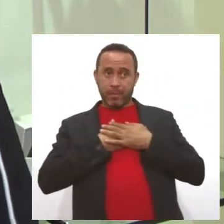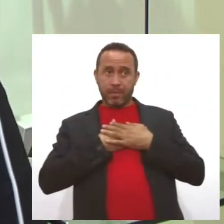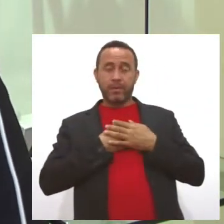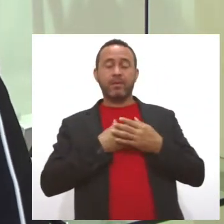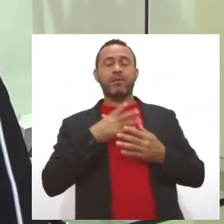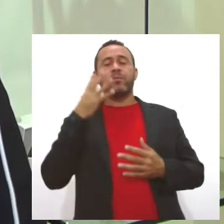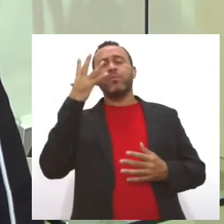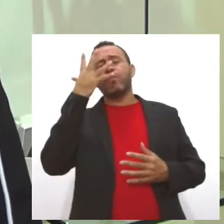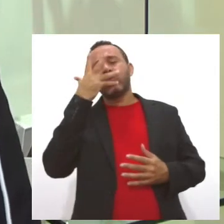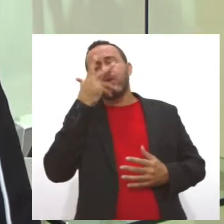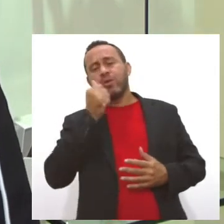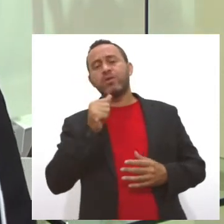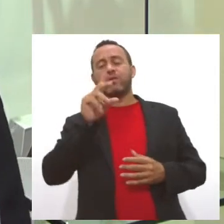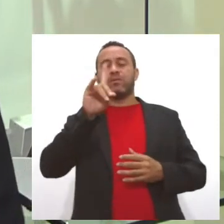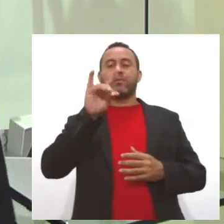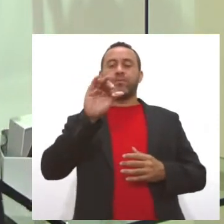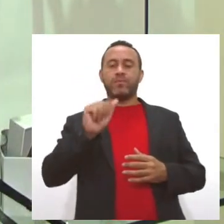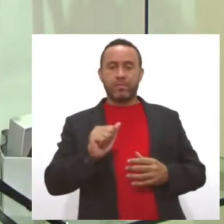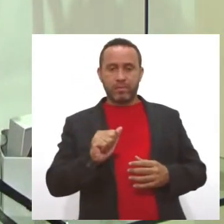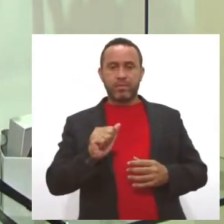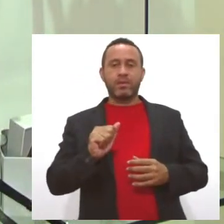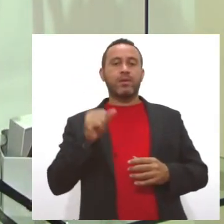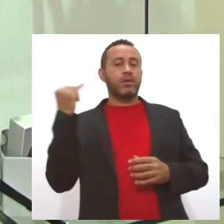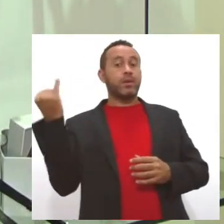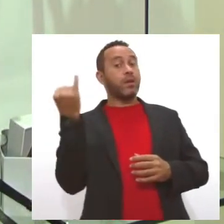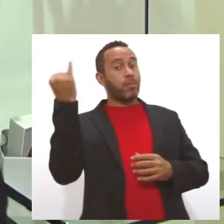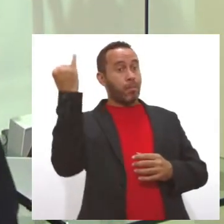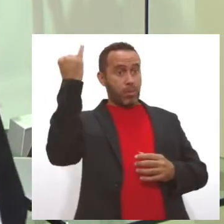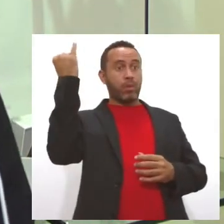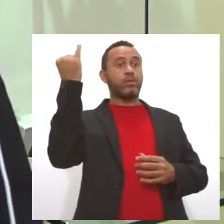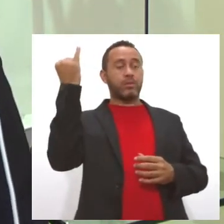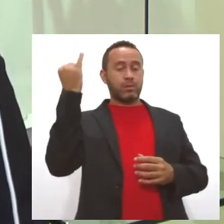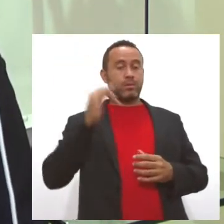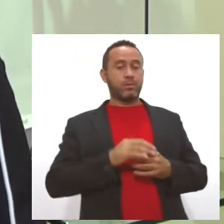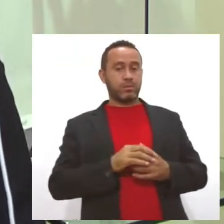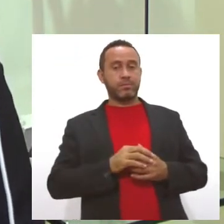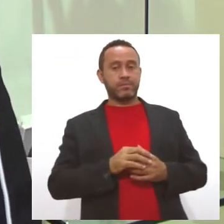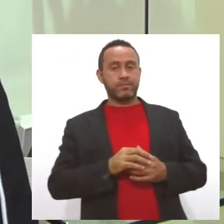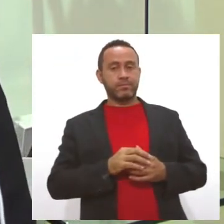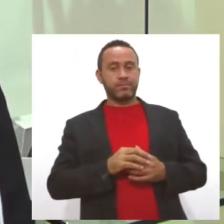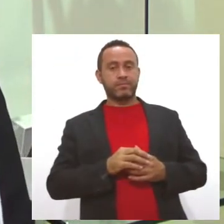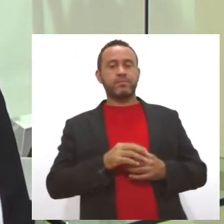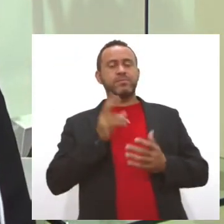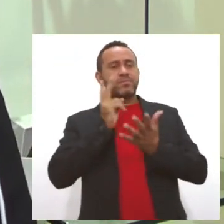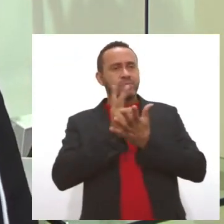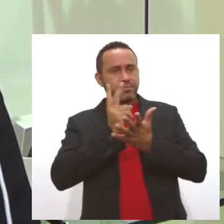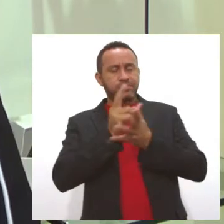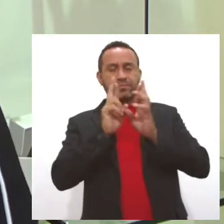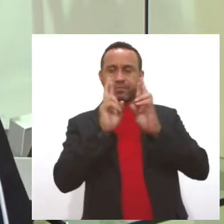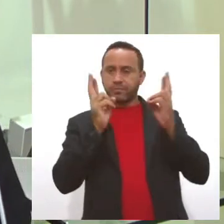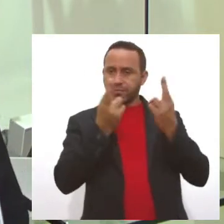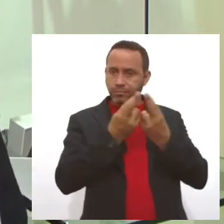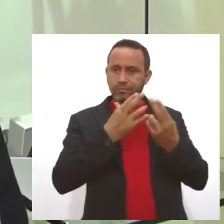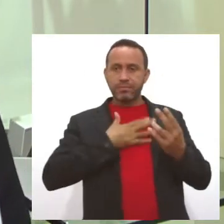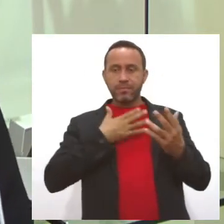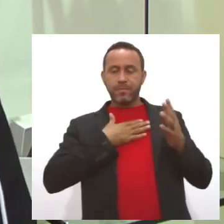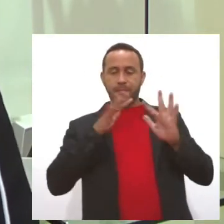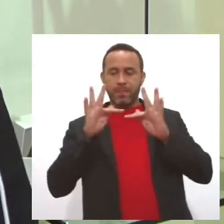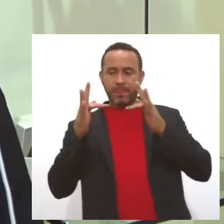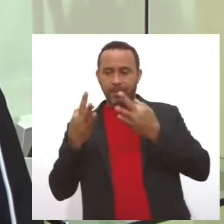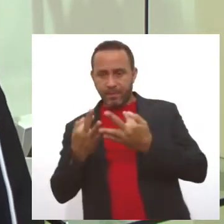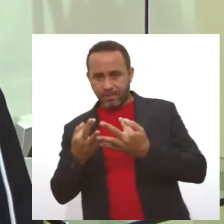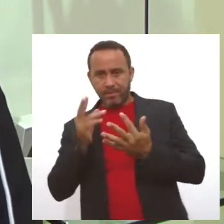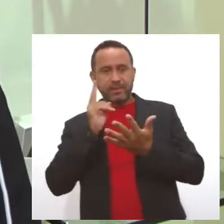bonita e é uma data muito importante. E eu sempre estou reunida com minha família, a tradição de família é gente sempre se